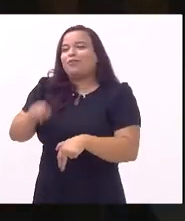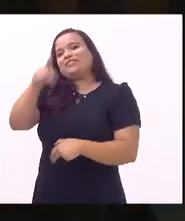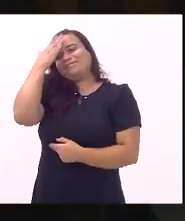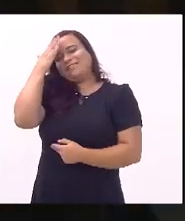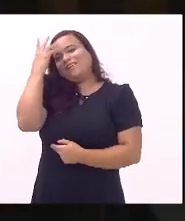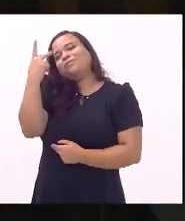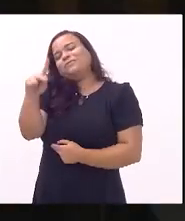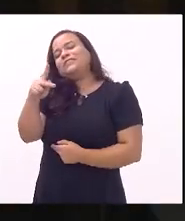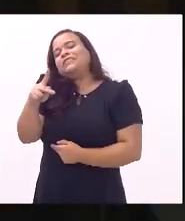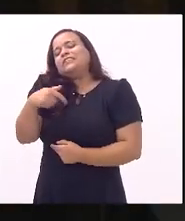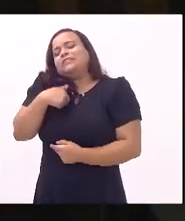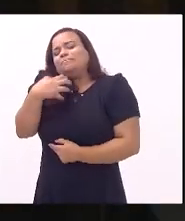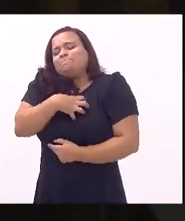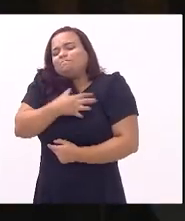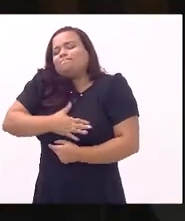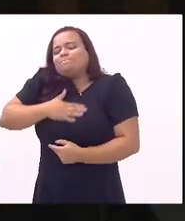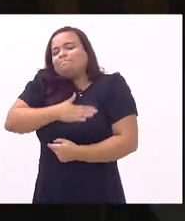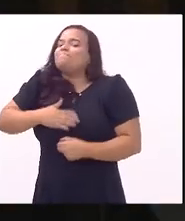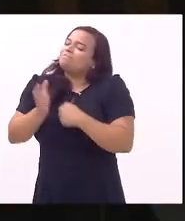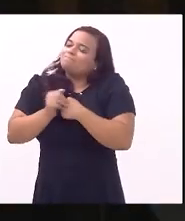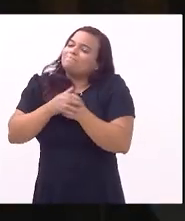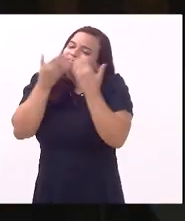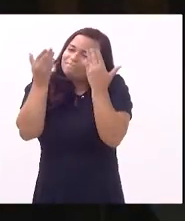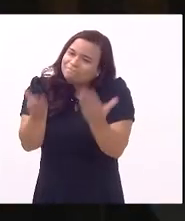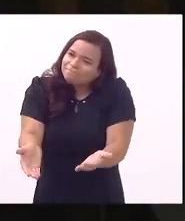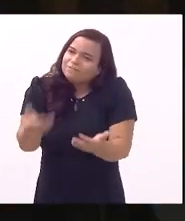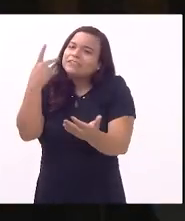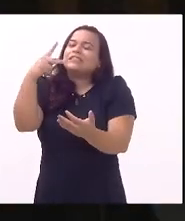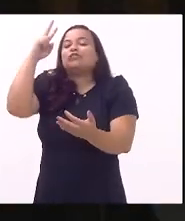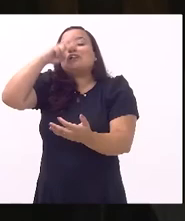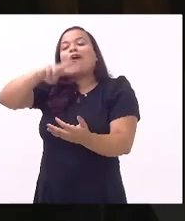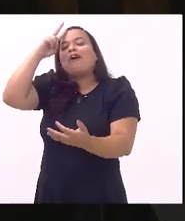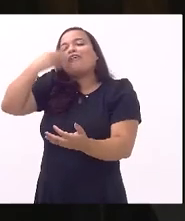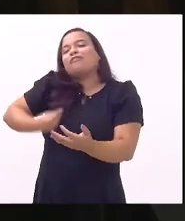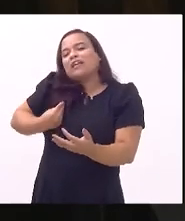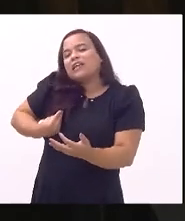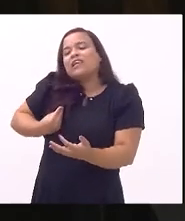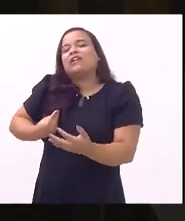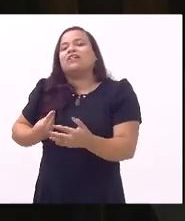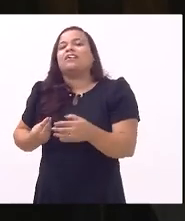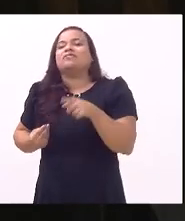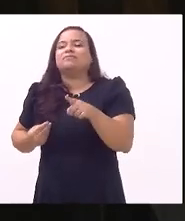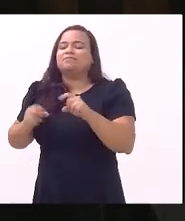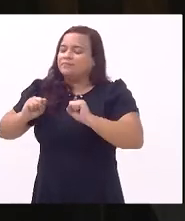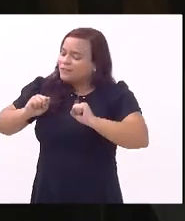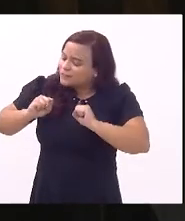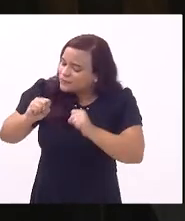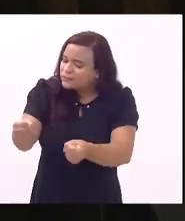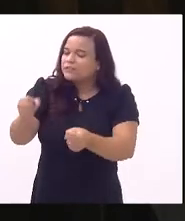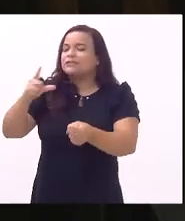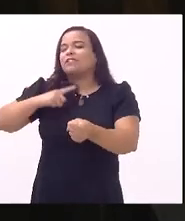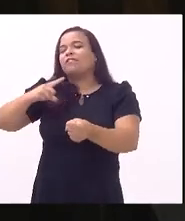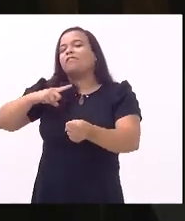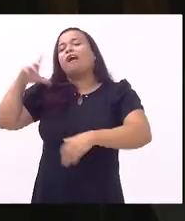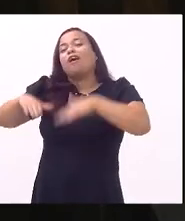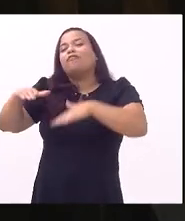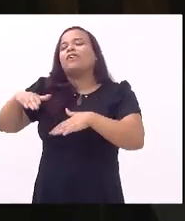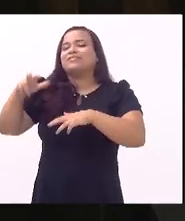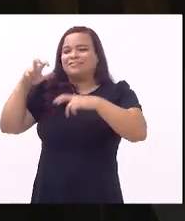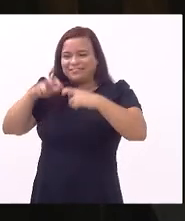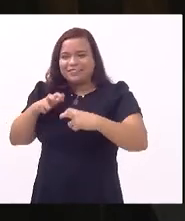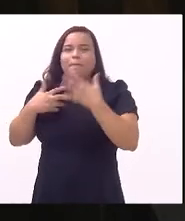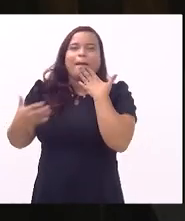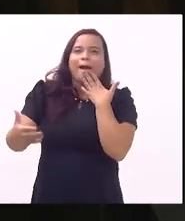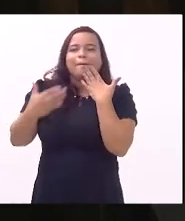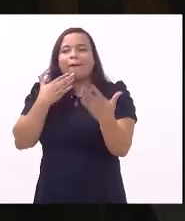que eu tenho por ti pela sua trajetória né a vida que vossa excelência quando a gente para pra conversar